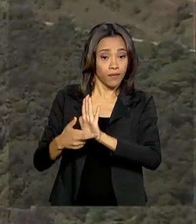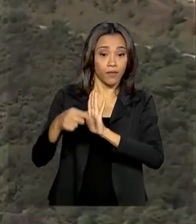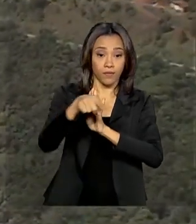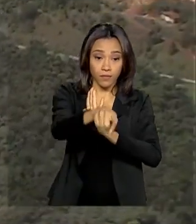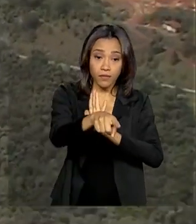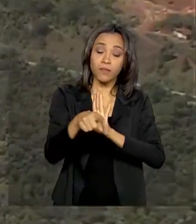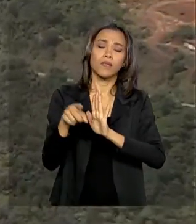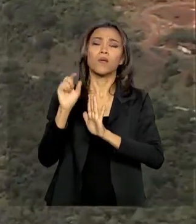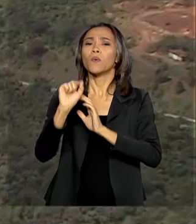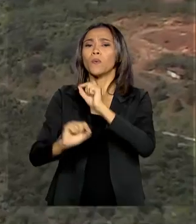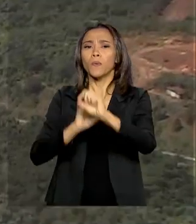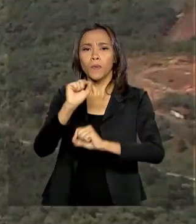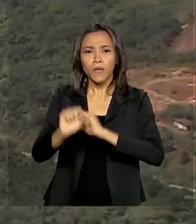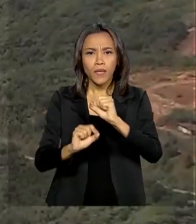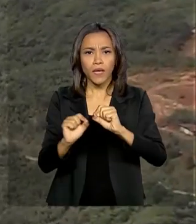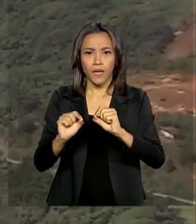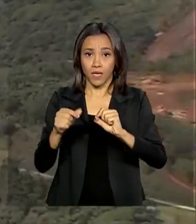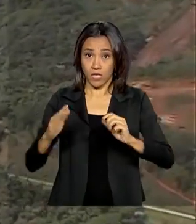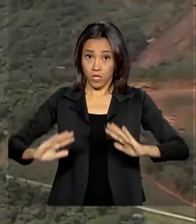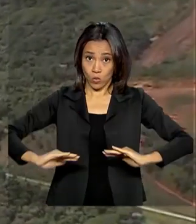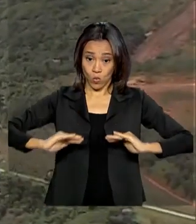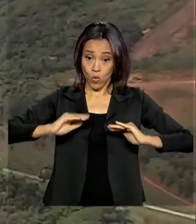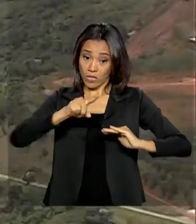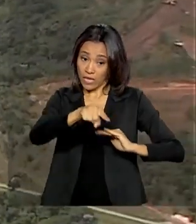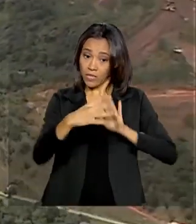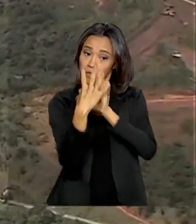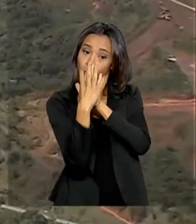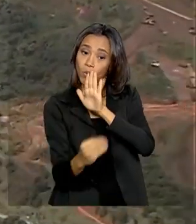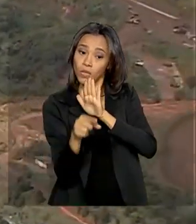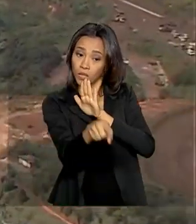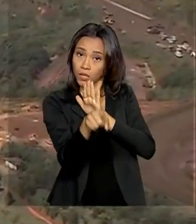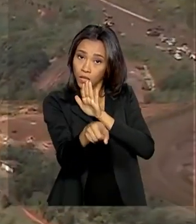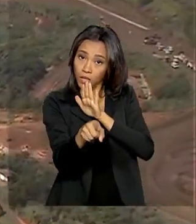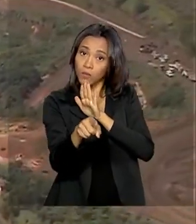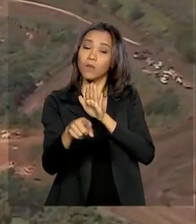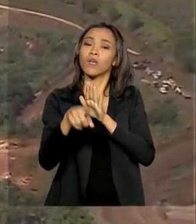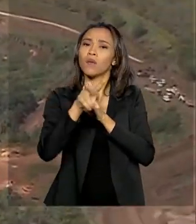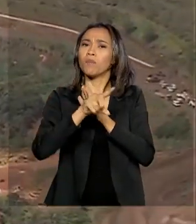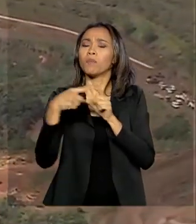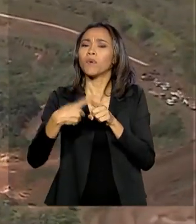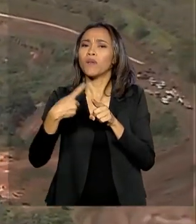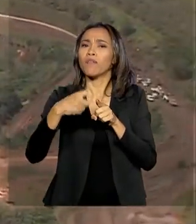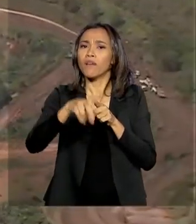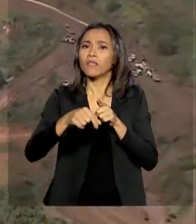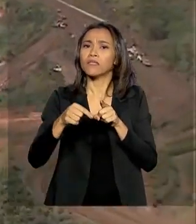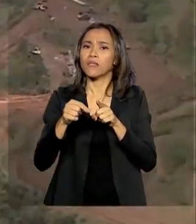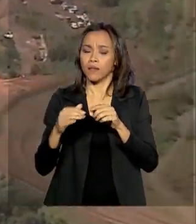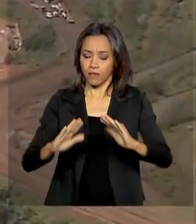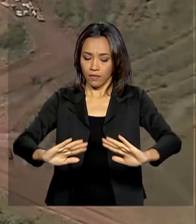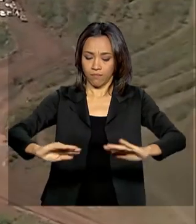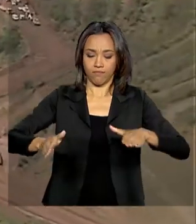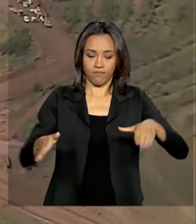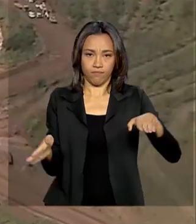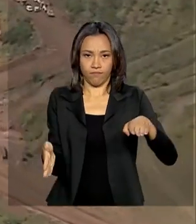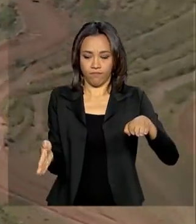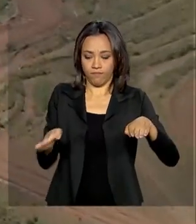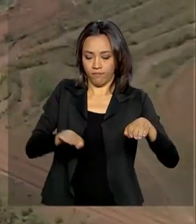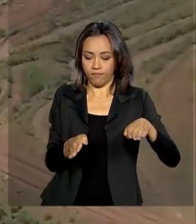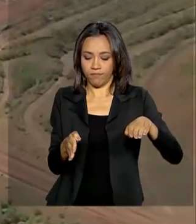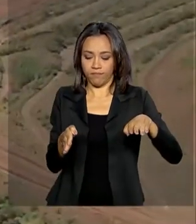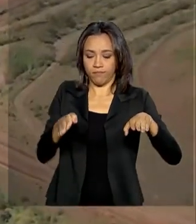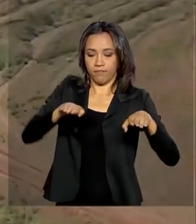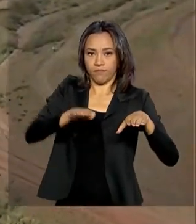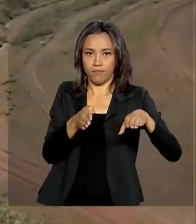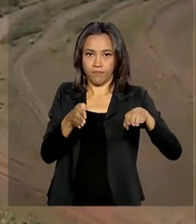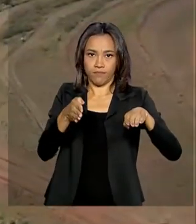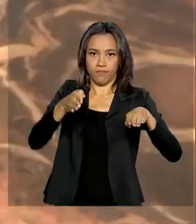barragens de mineração no modelo amontante, em que o DIC inicial vai sendo elevado na forma de degraus, conforme vai aumentando